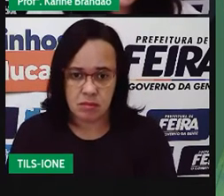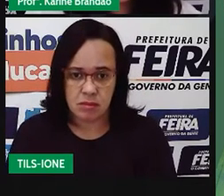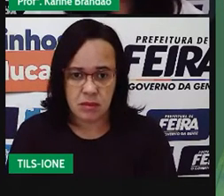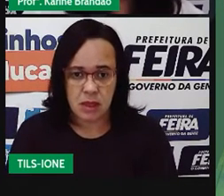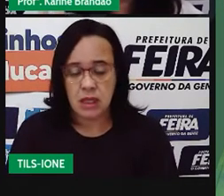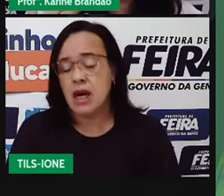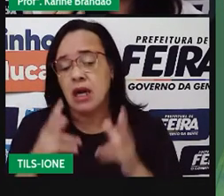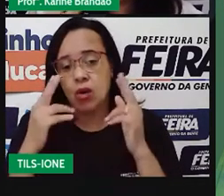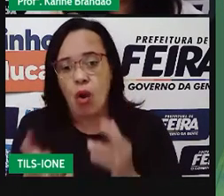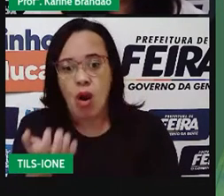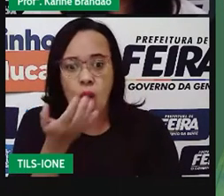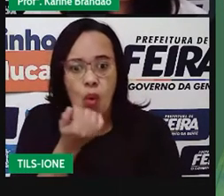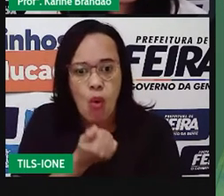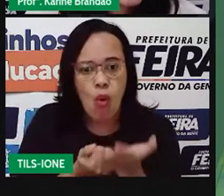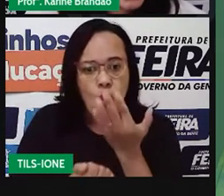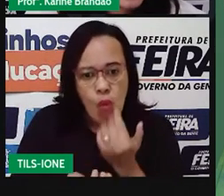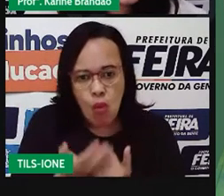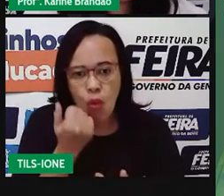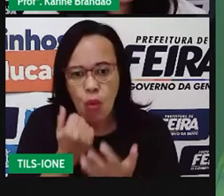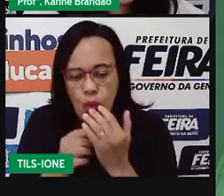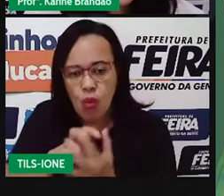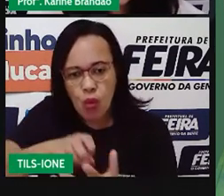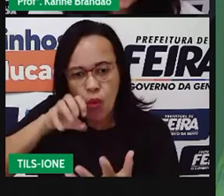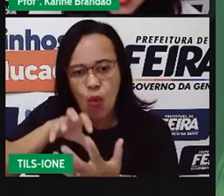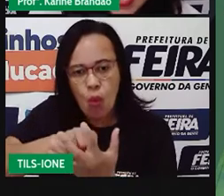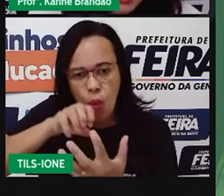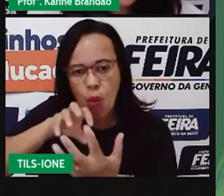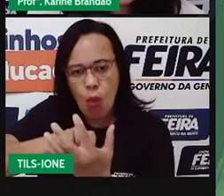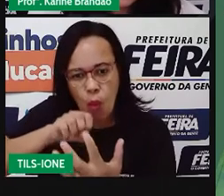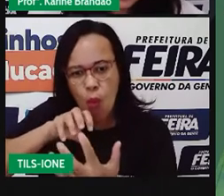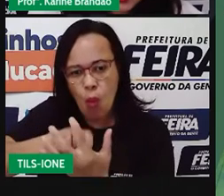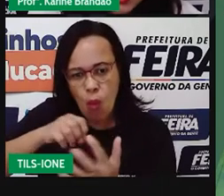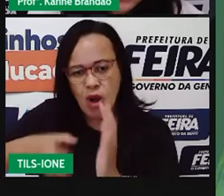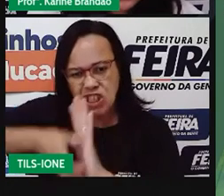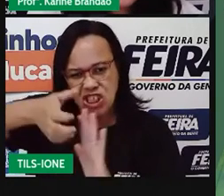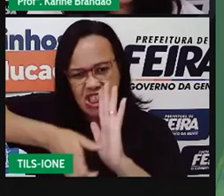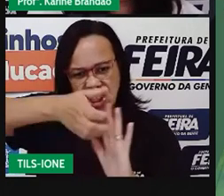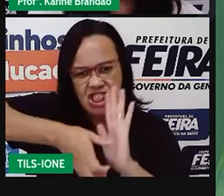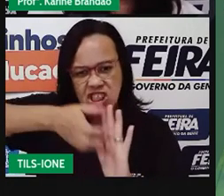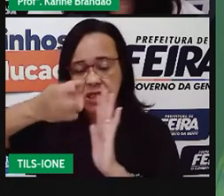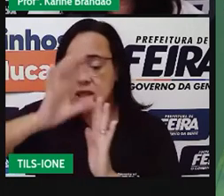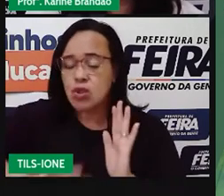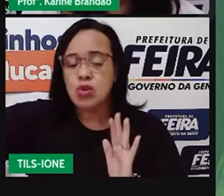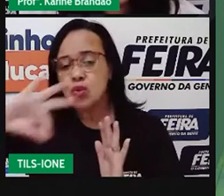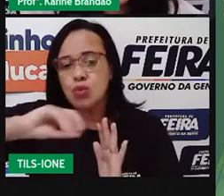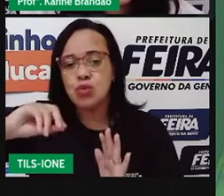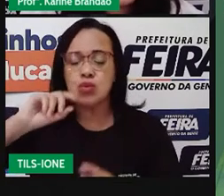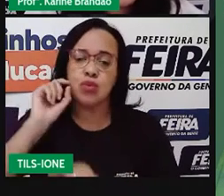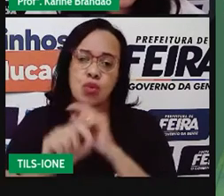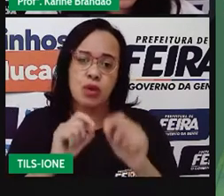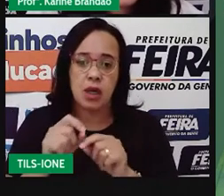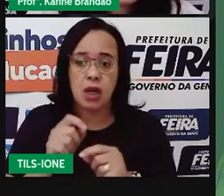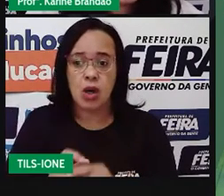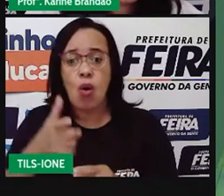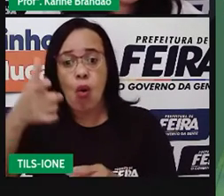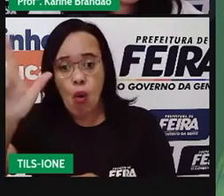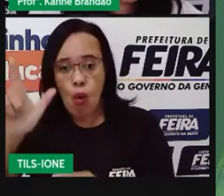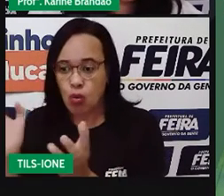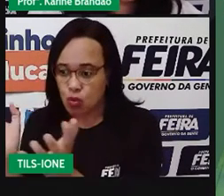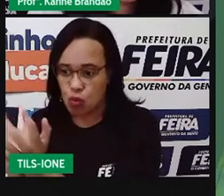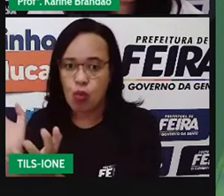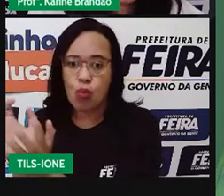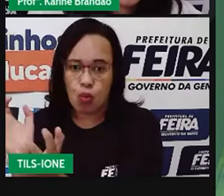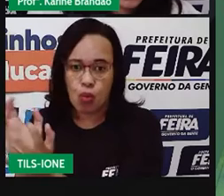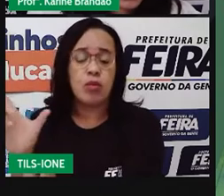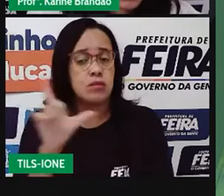alimentar, ele vai sugar, ele vai retirar tudo, né? O que um outro organismo